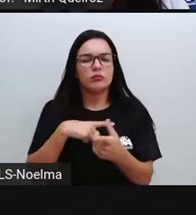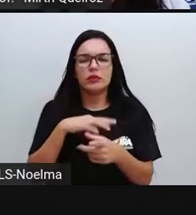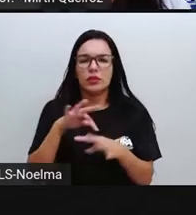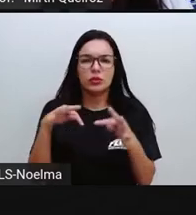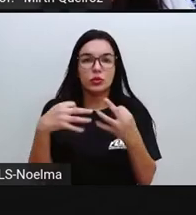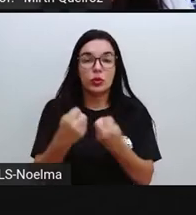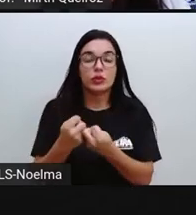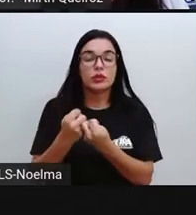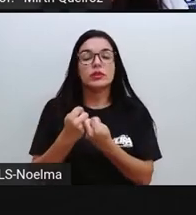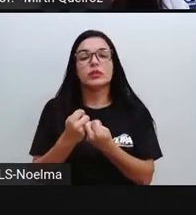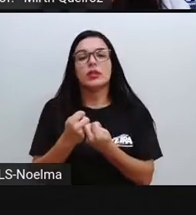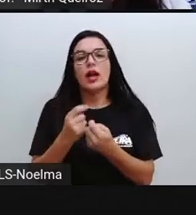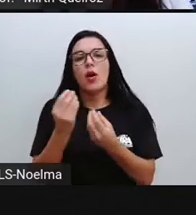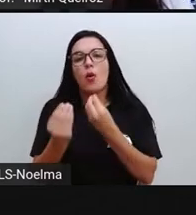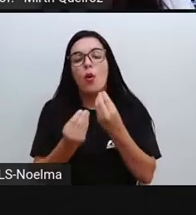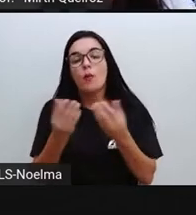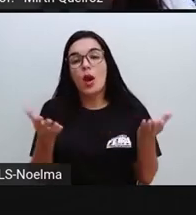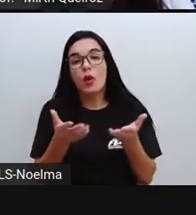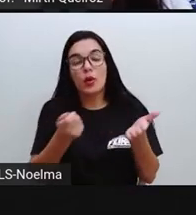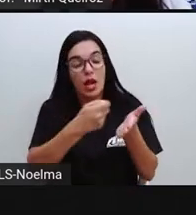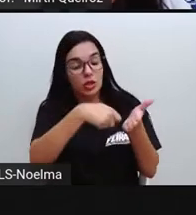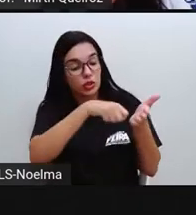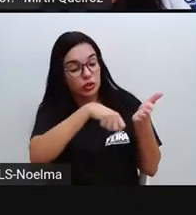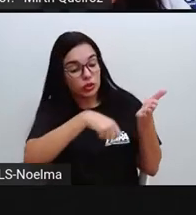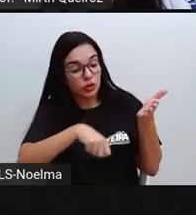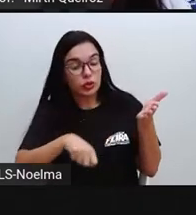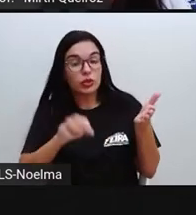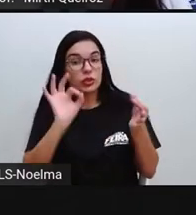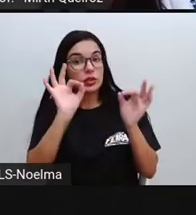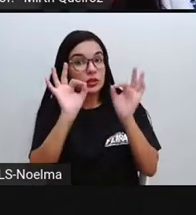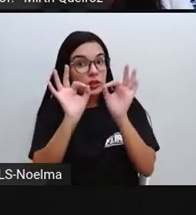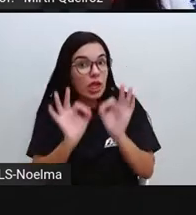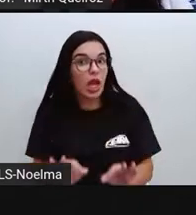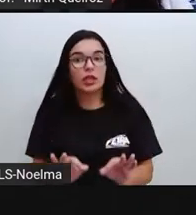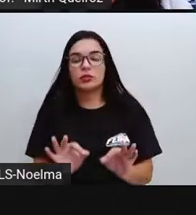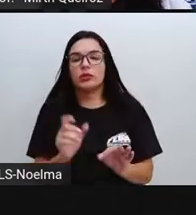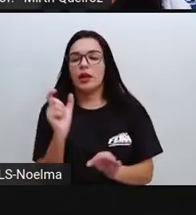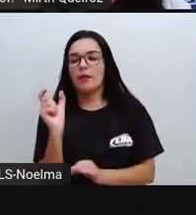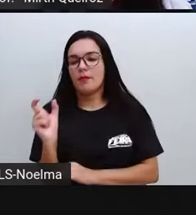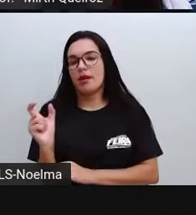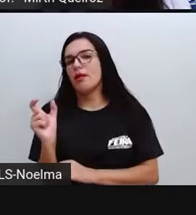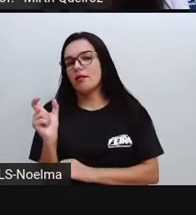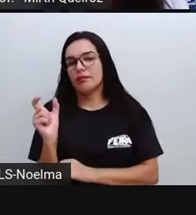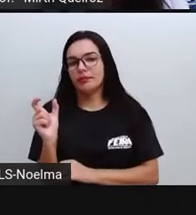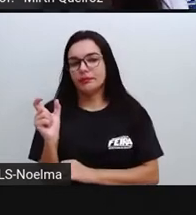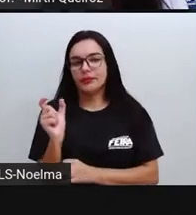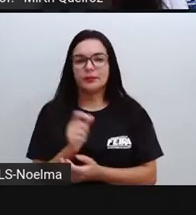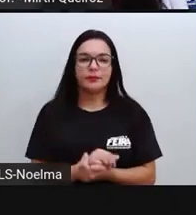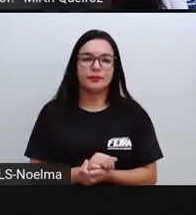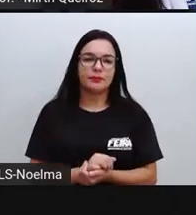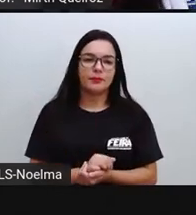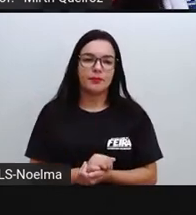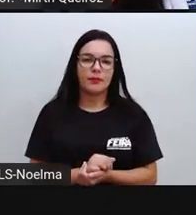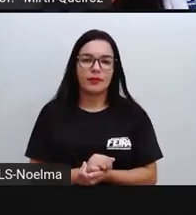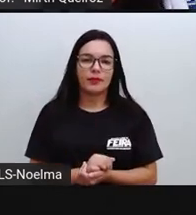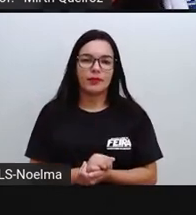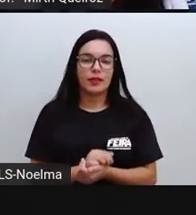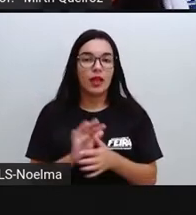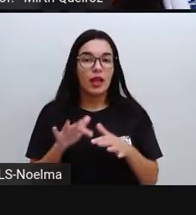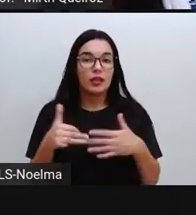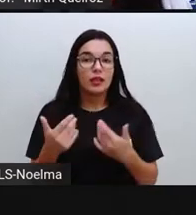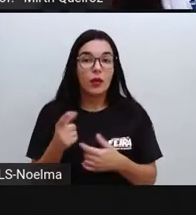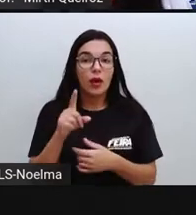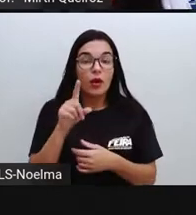estudar a forma correta de se escrever uma palavra. E essa